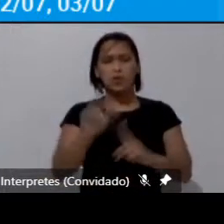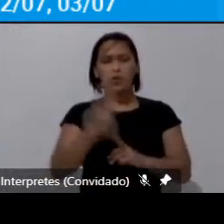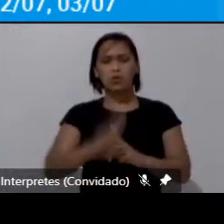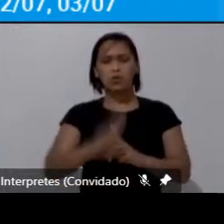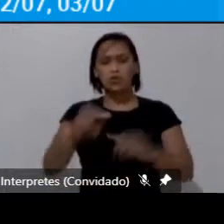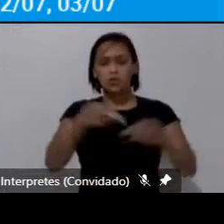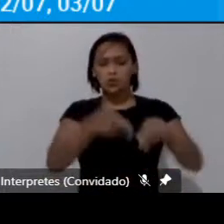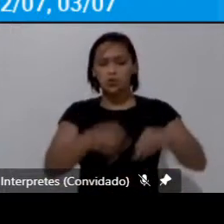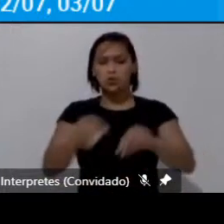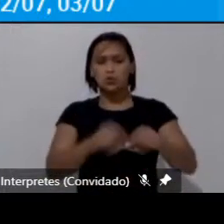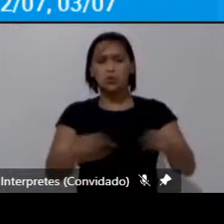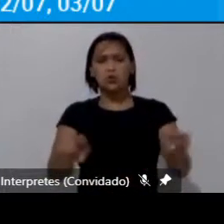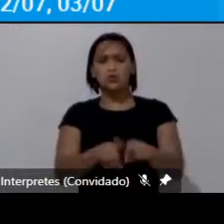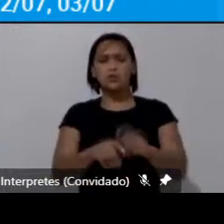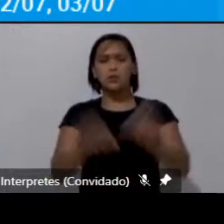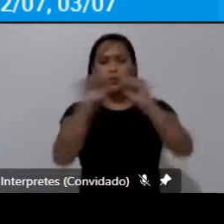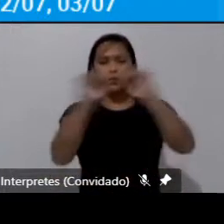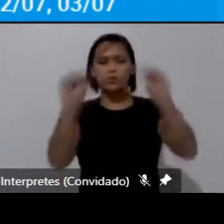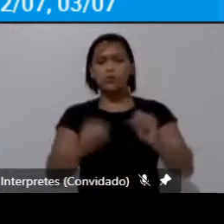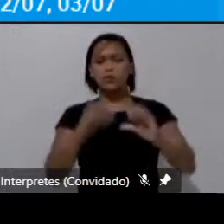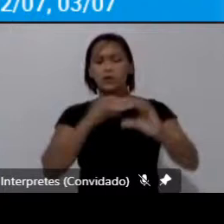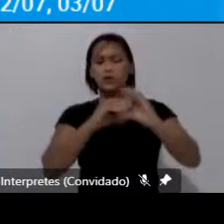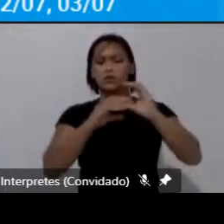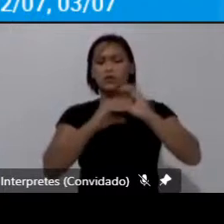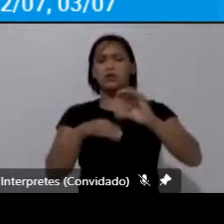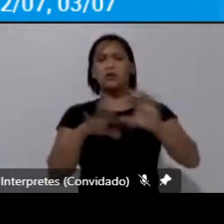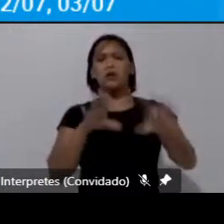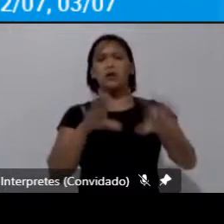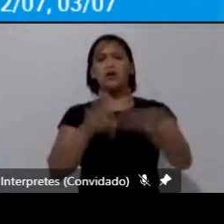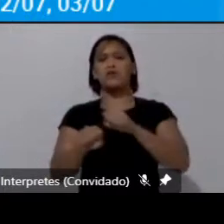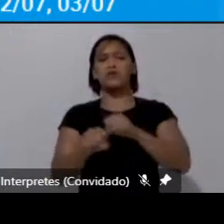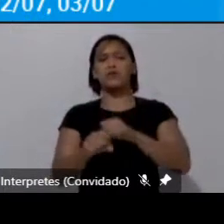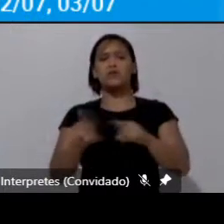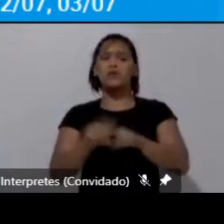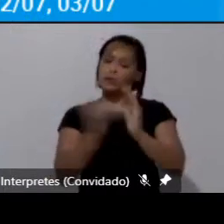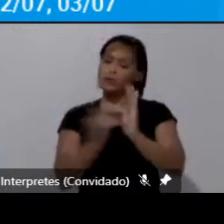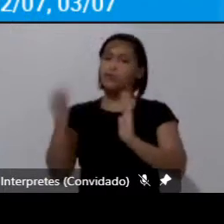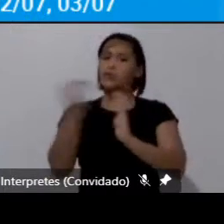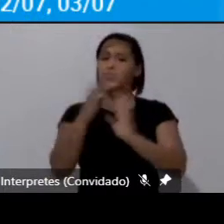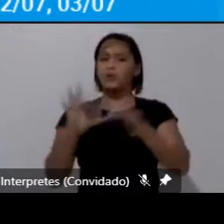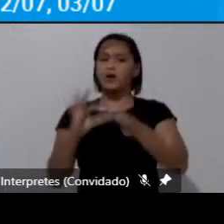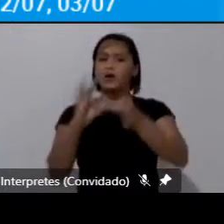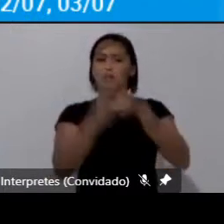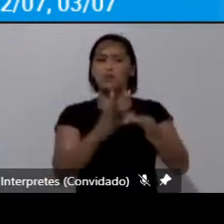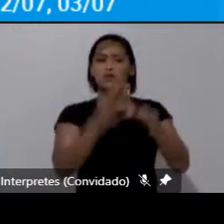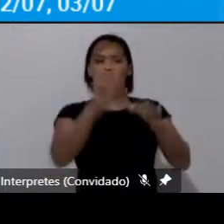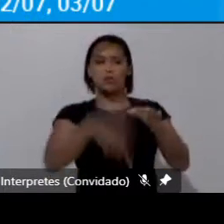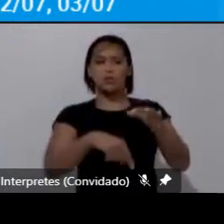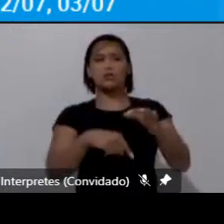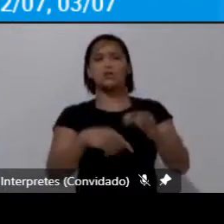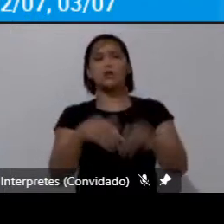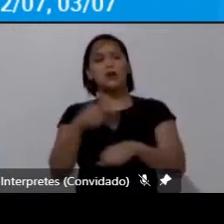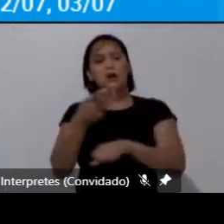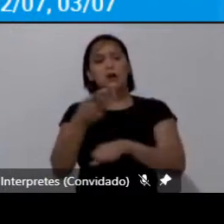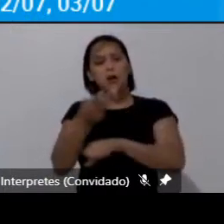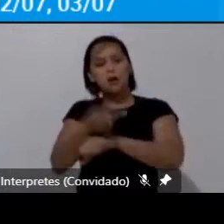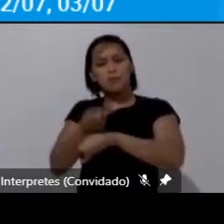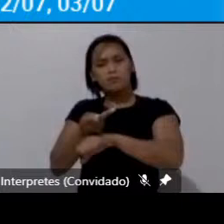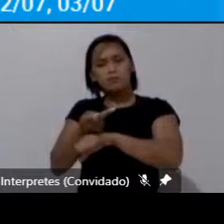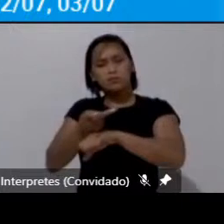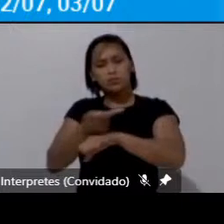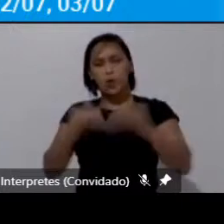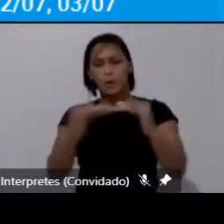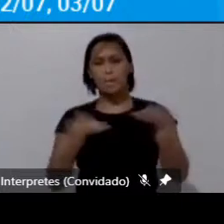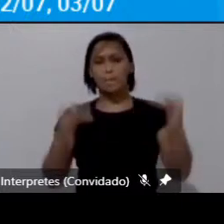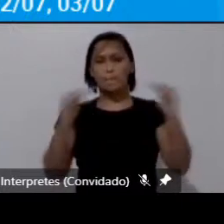e os sistemas de comunicação e de informação vão estar associados a se buscar então um padrão de